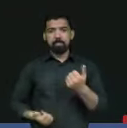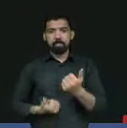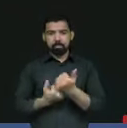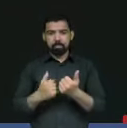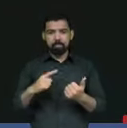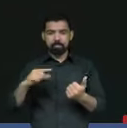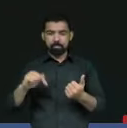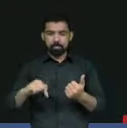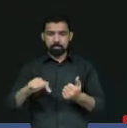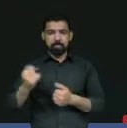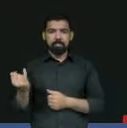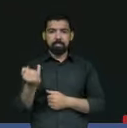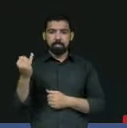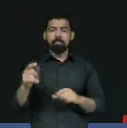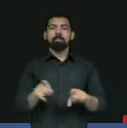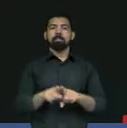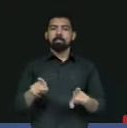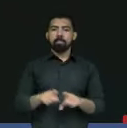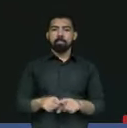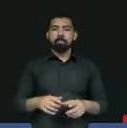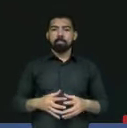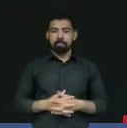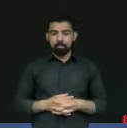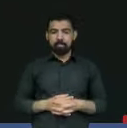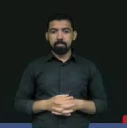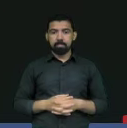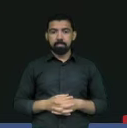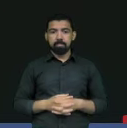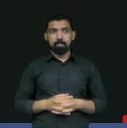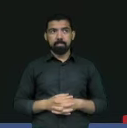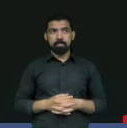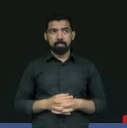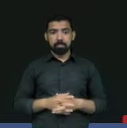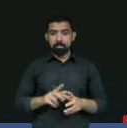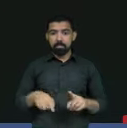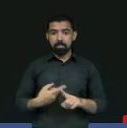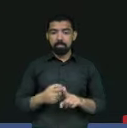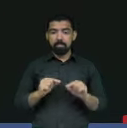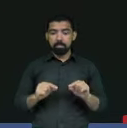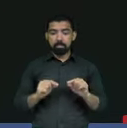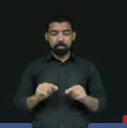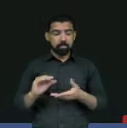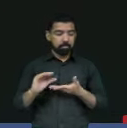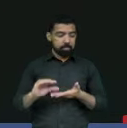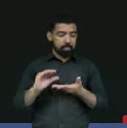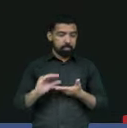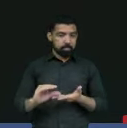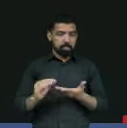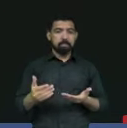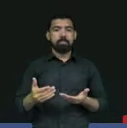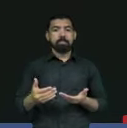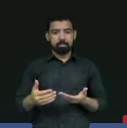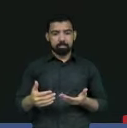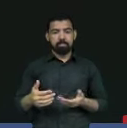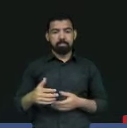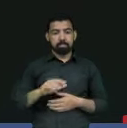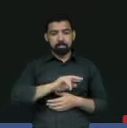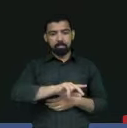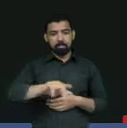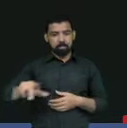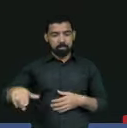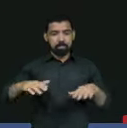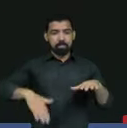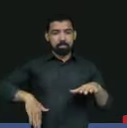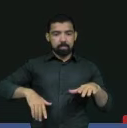importantíssimo também. Investimentos nas praias turísticas, como Flecheiras,